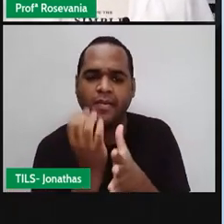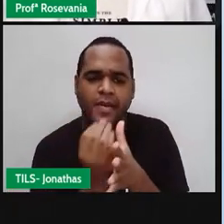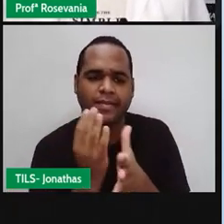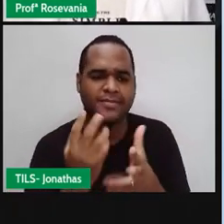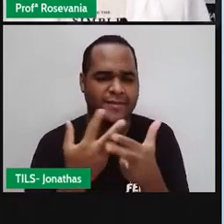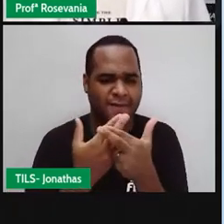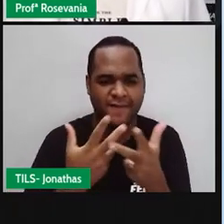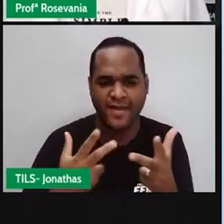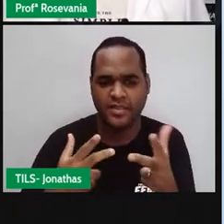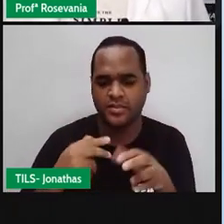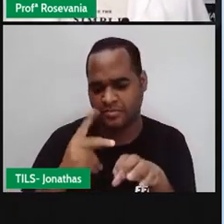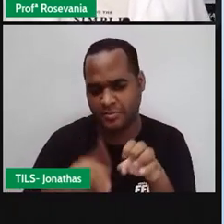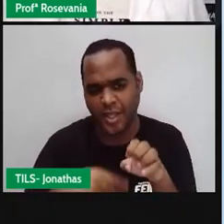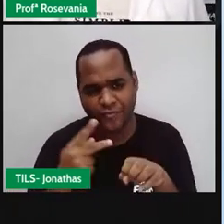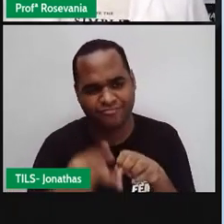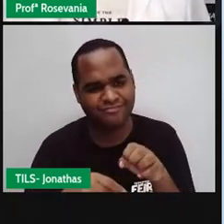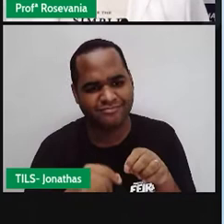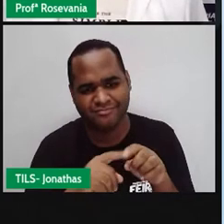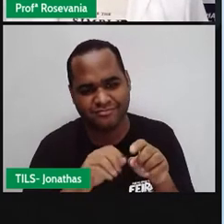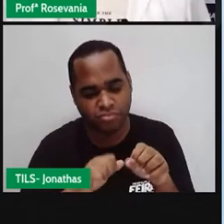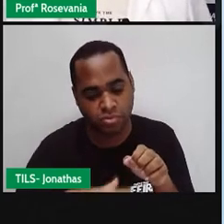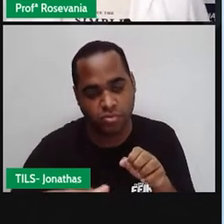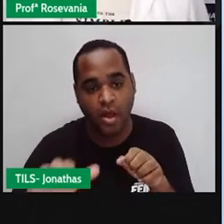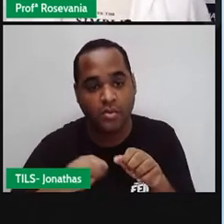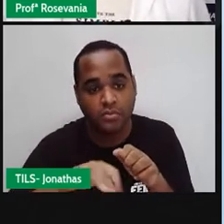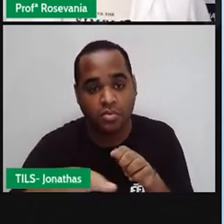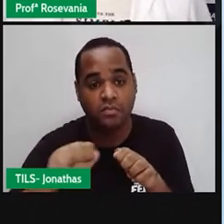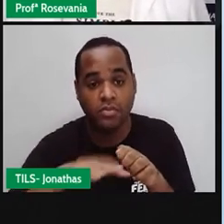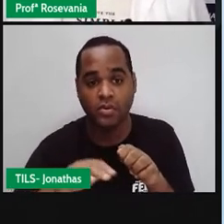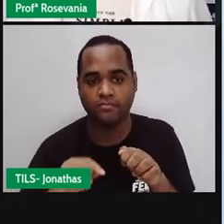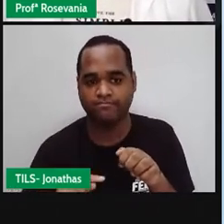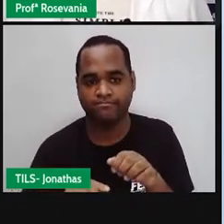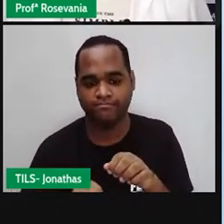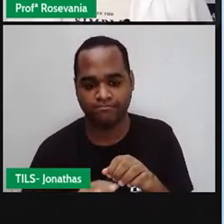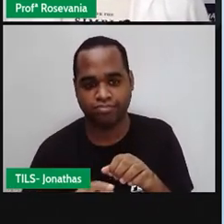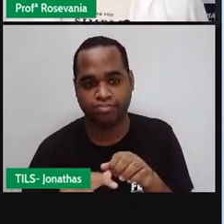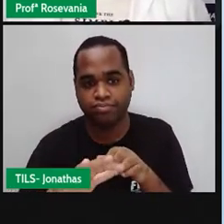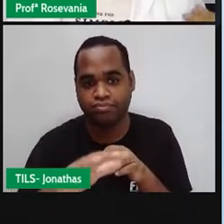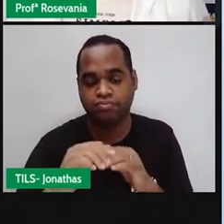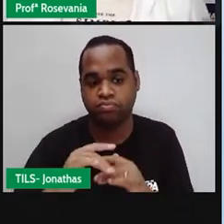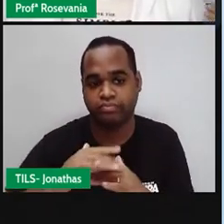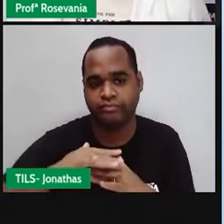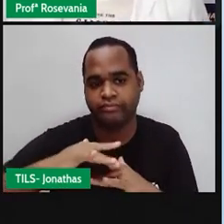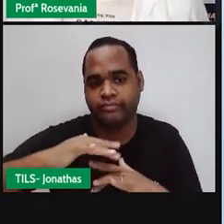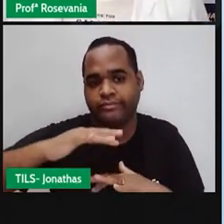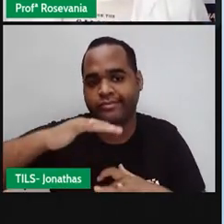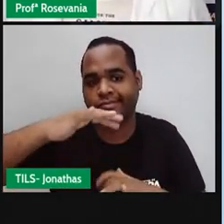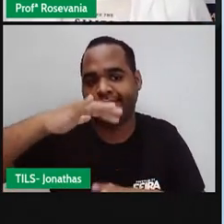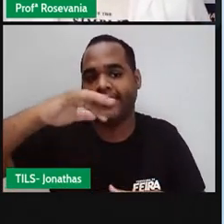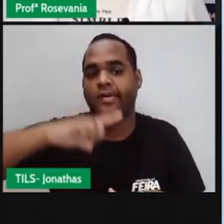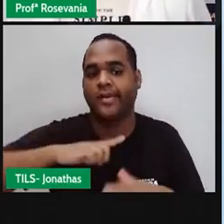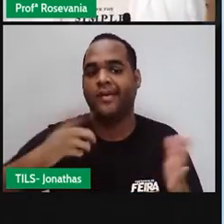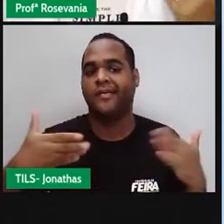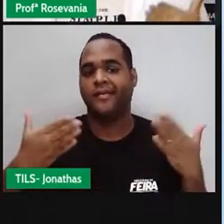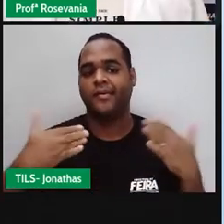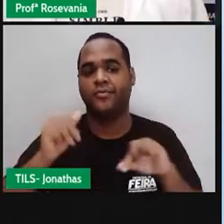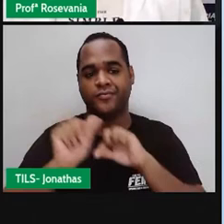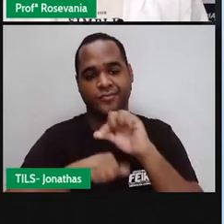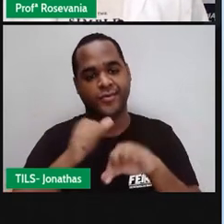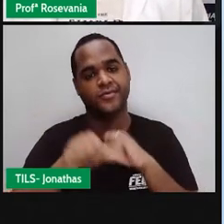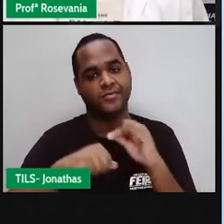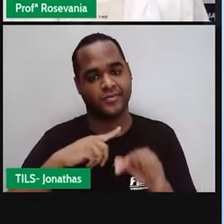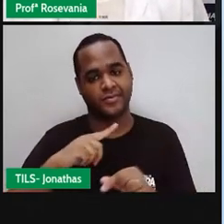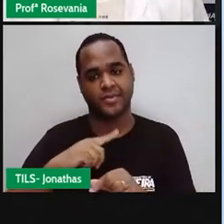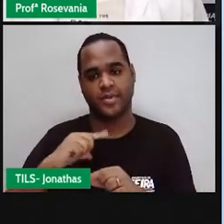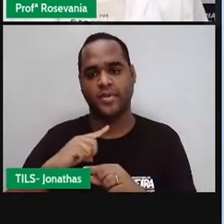emitir à atmosfera gases que vão aumentar, né, esse efeito estufa, ou que vão aumentar esse calor. Além do que a gente